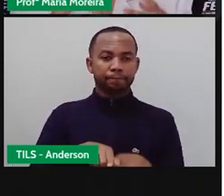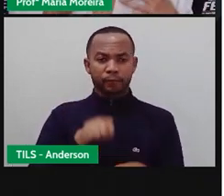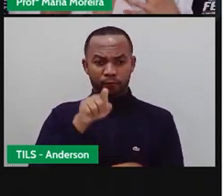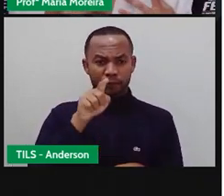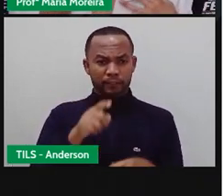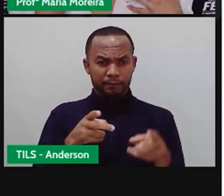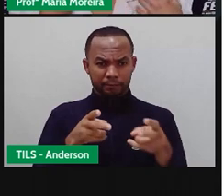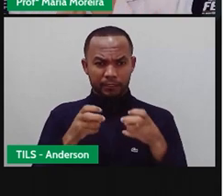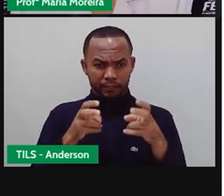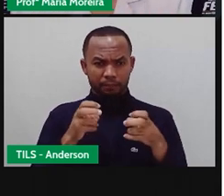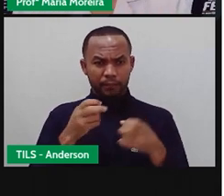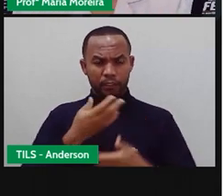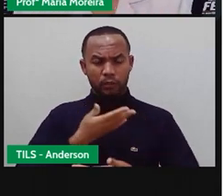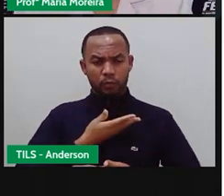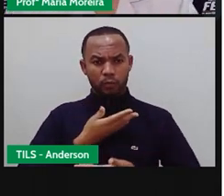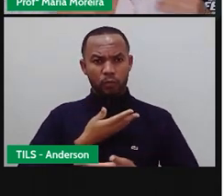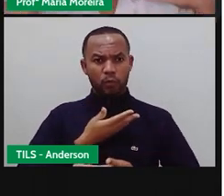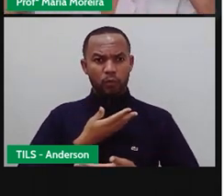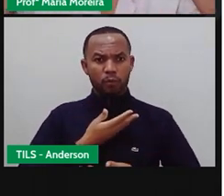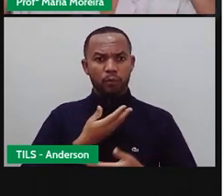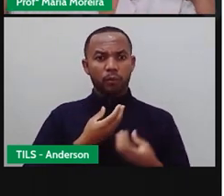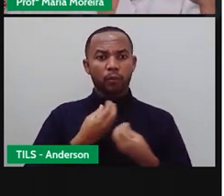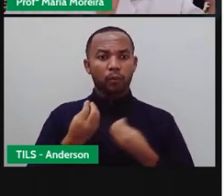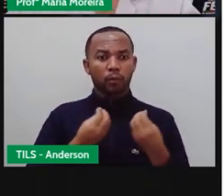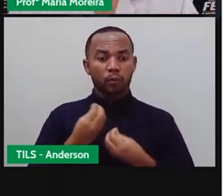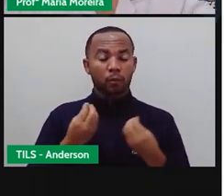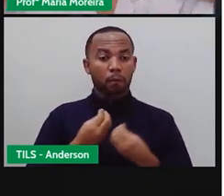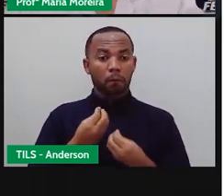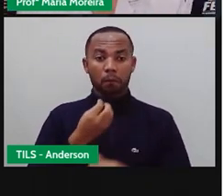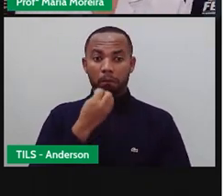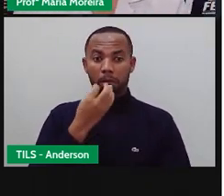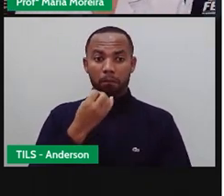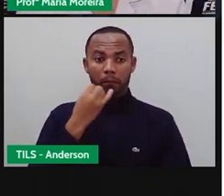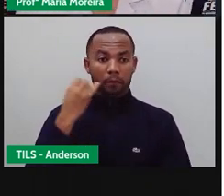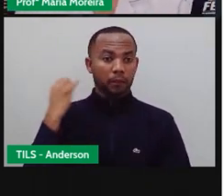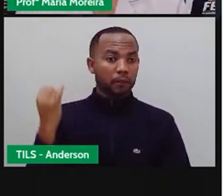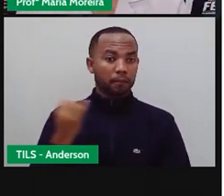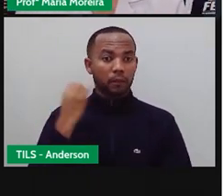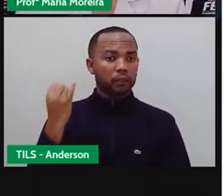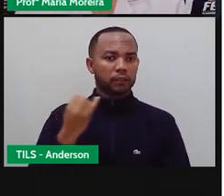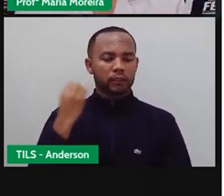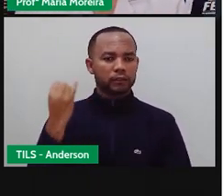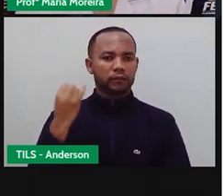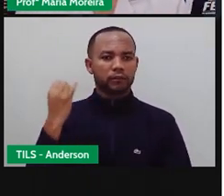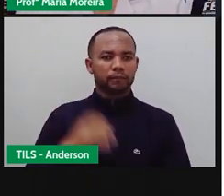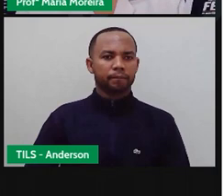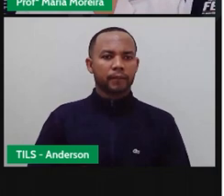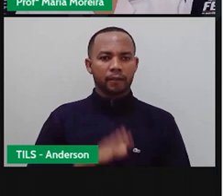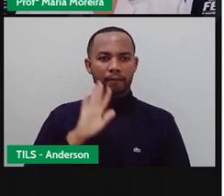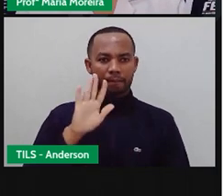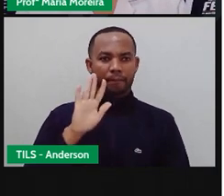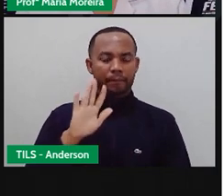corpo humano É uma máquina fantástica E tudo funciona em perfeita harmonia E em conjunto Certo?